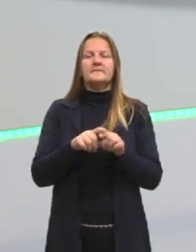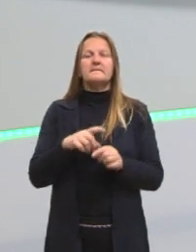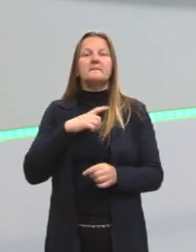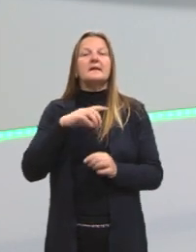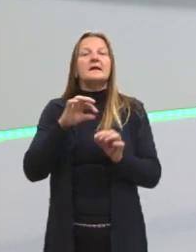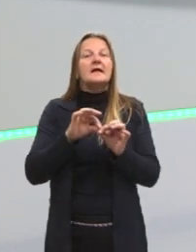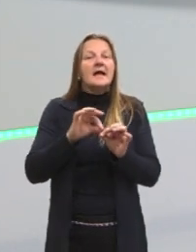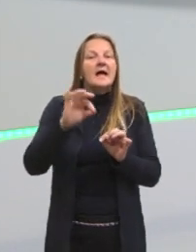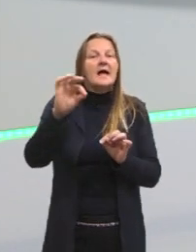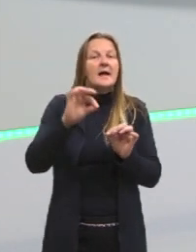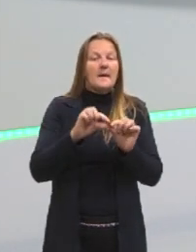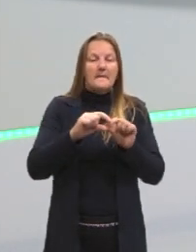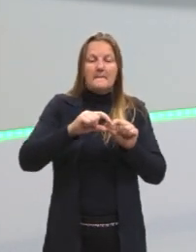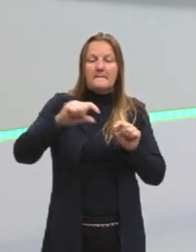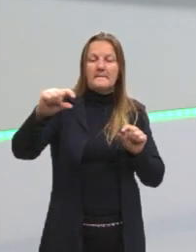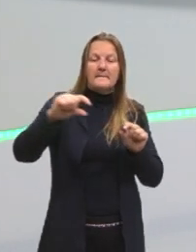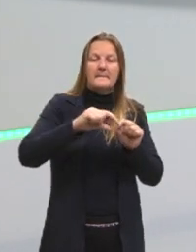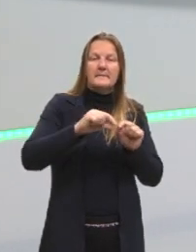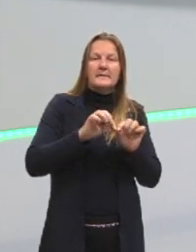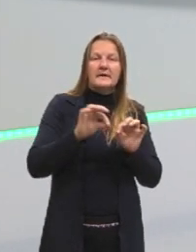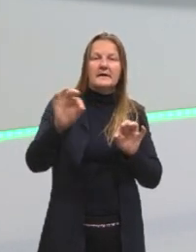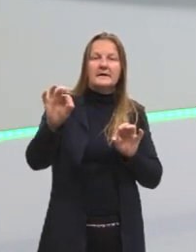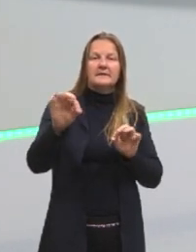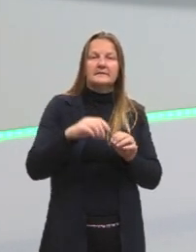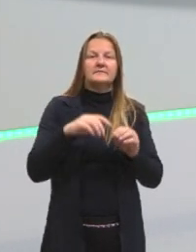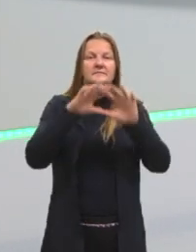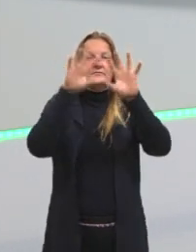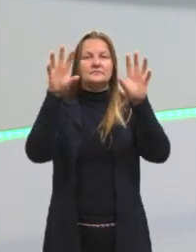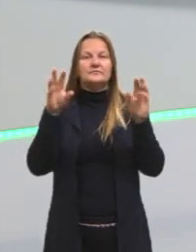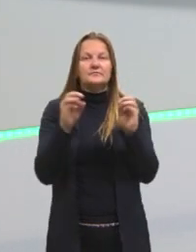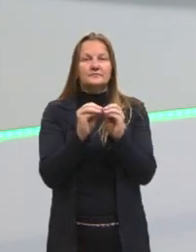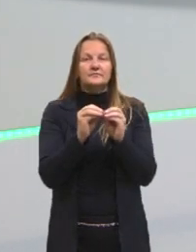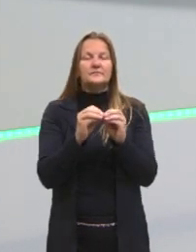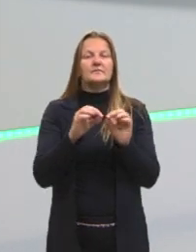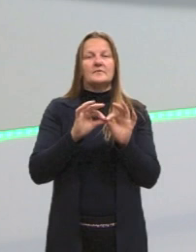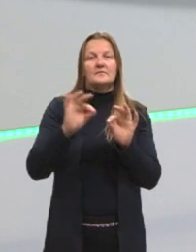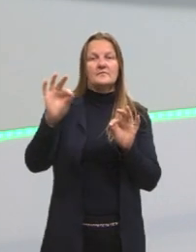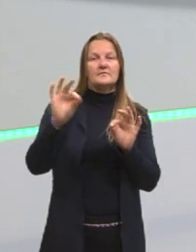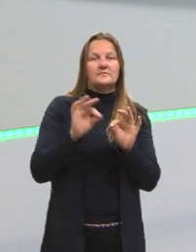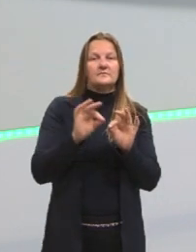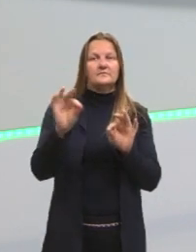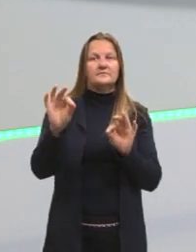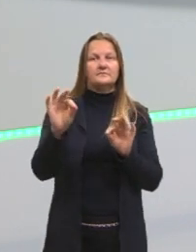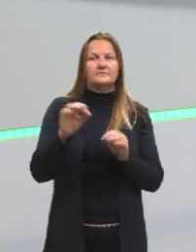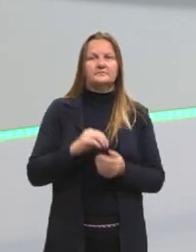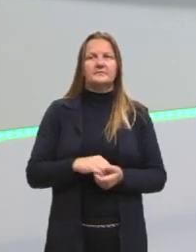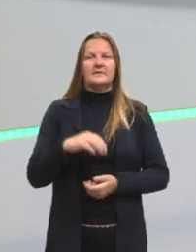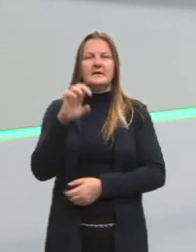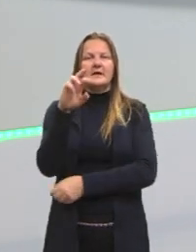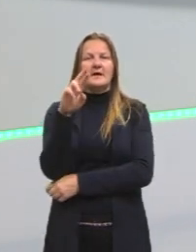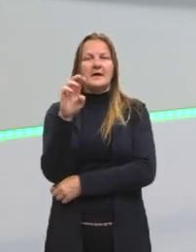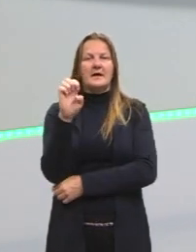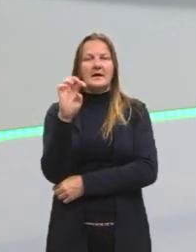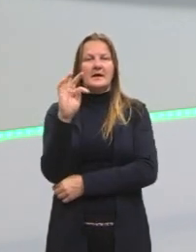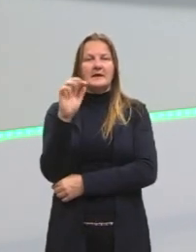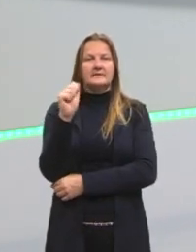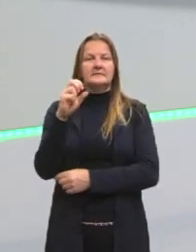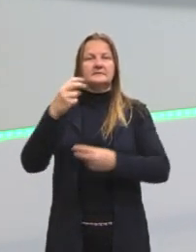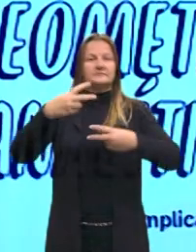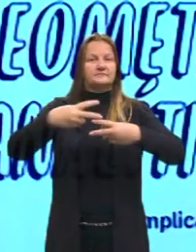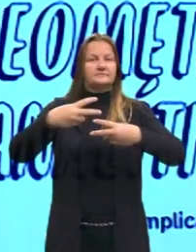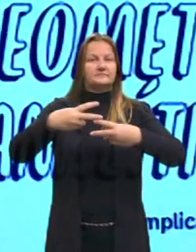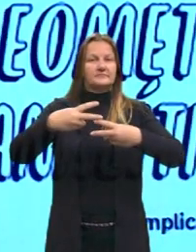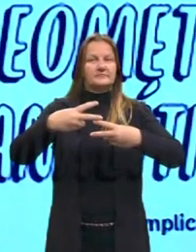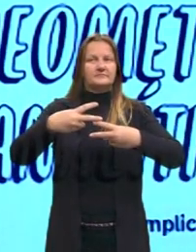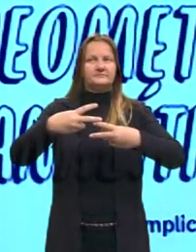retas, né? Então, aqui ela tem um resuminho geral aí, trazendo as retas. Então, nós temos os coeficientes,